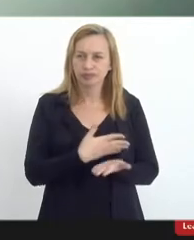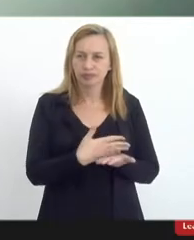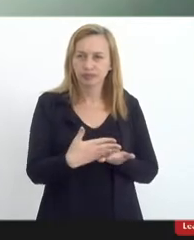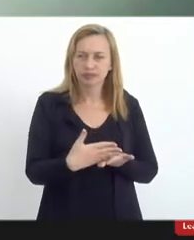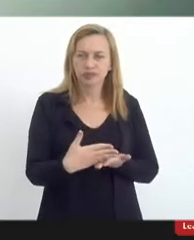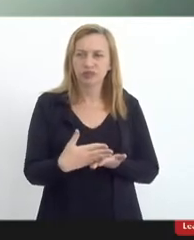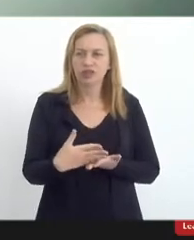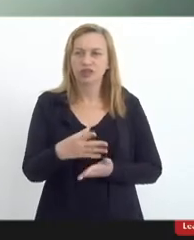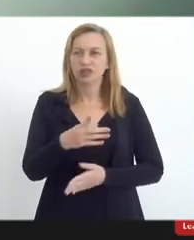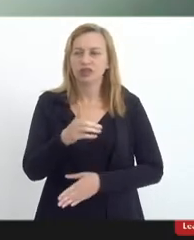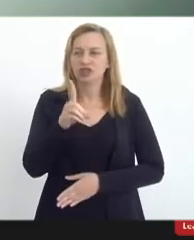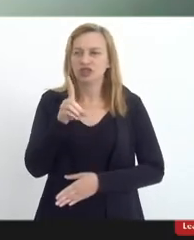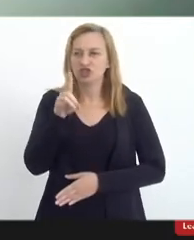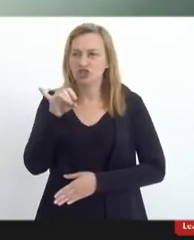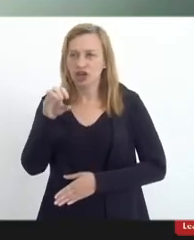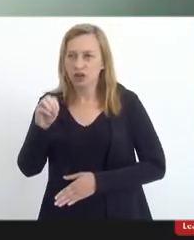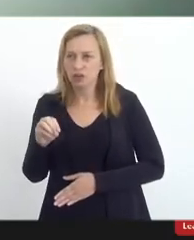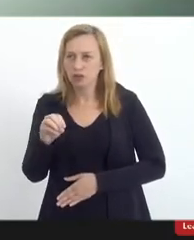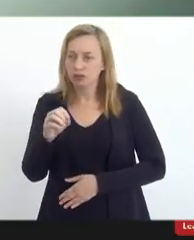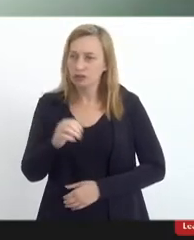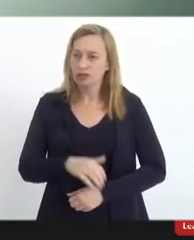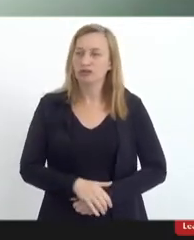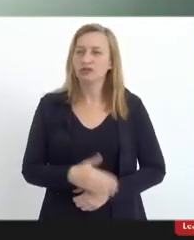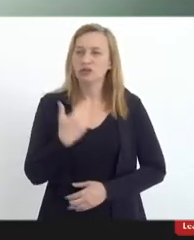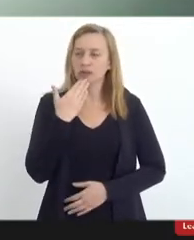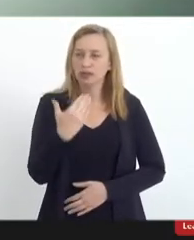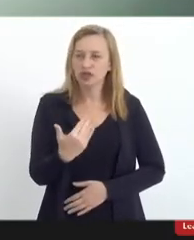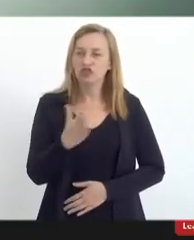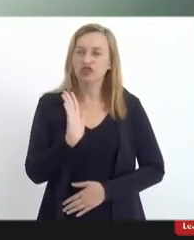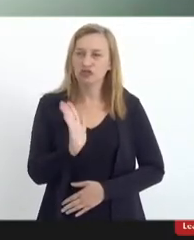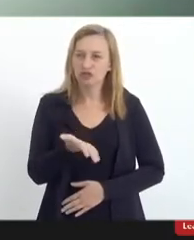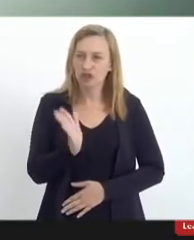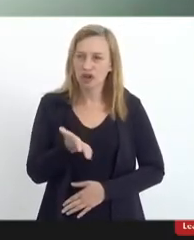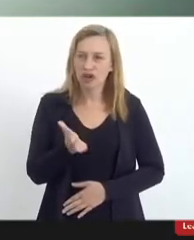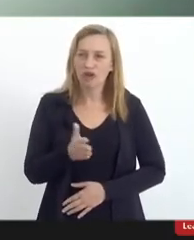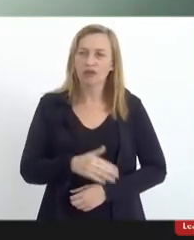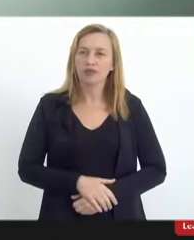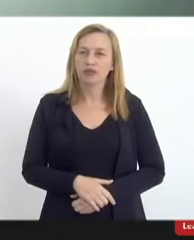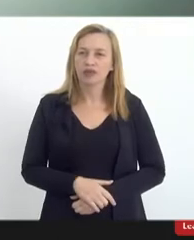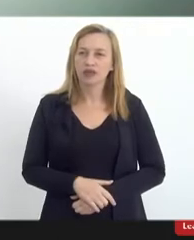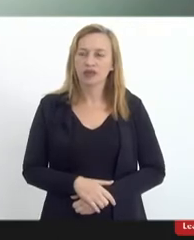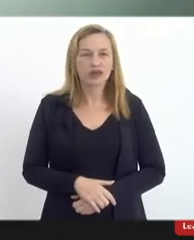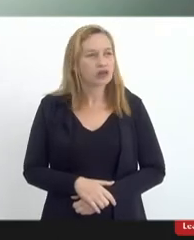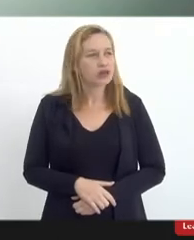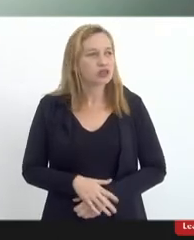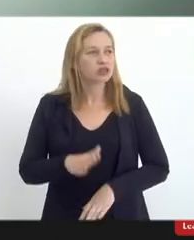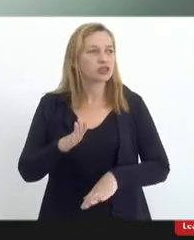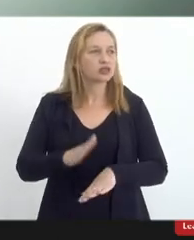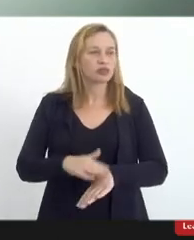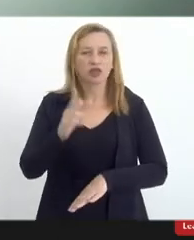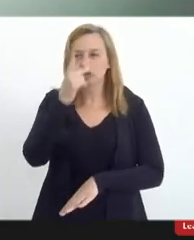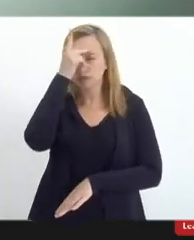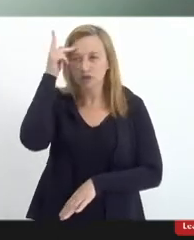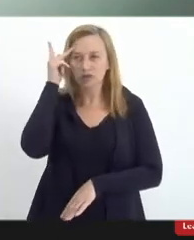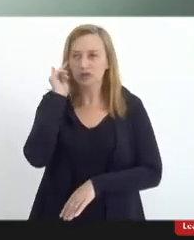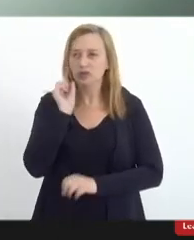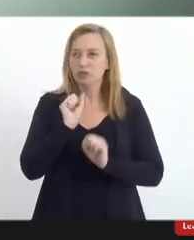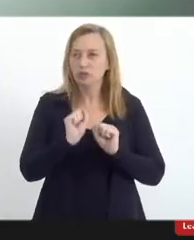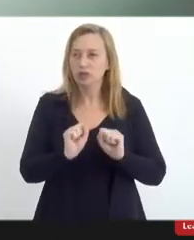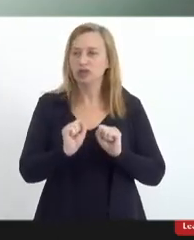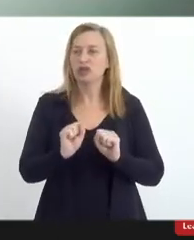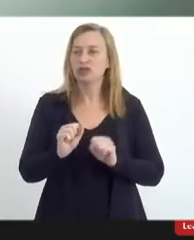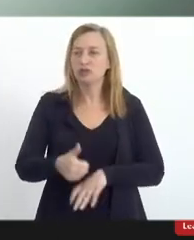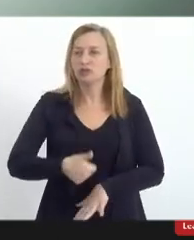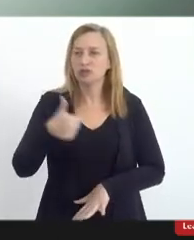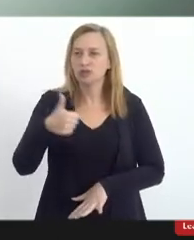diácono Nelson Águia, que nos fez uma solicitação já aceita pelos demais palestrantes, de poder ser o primeiro